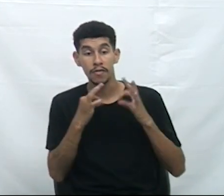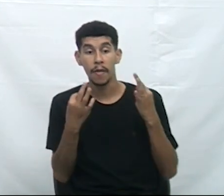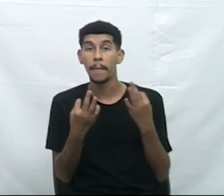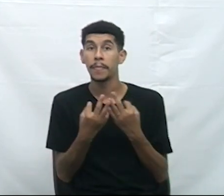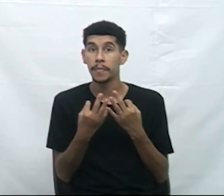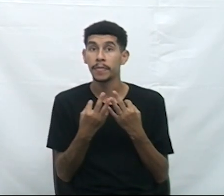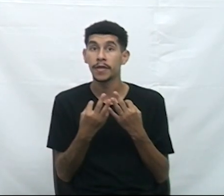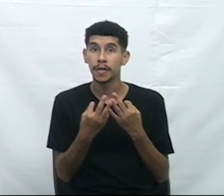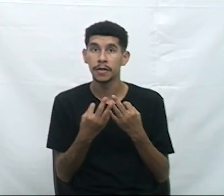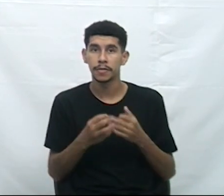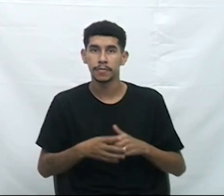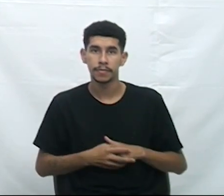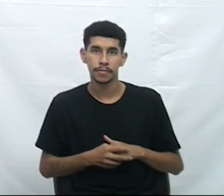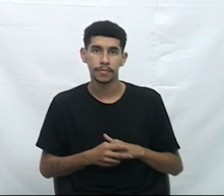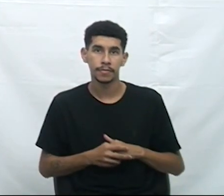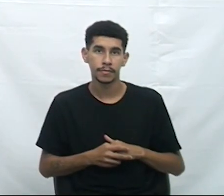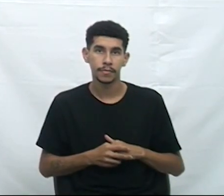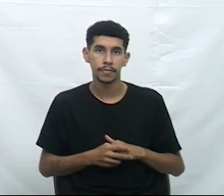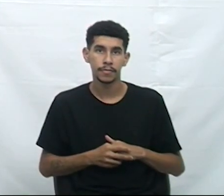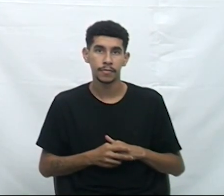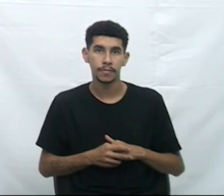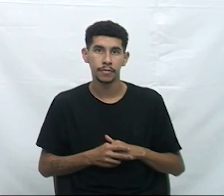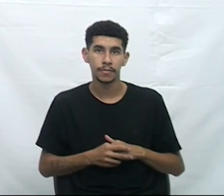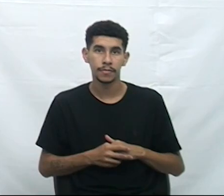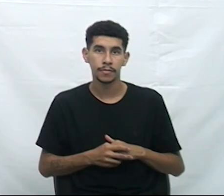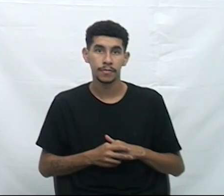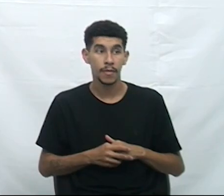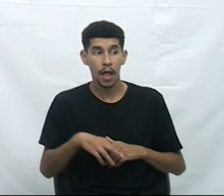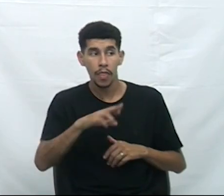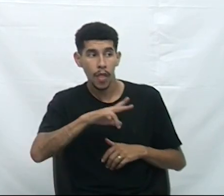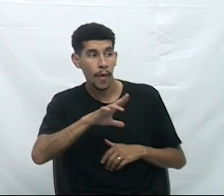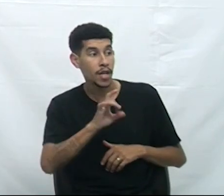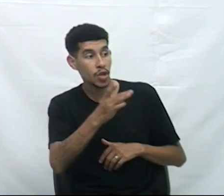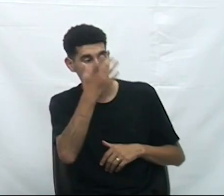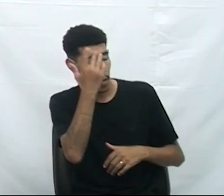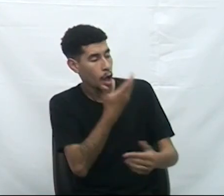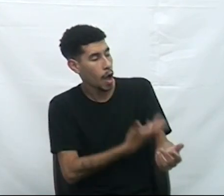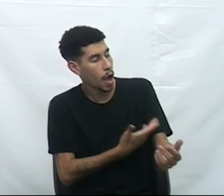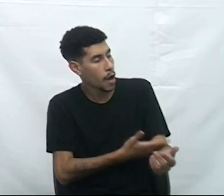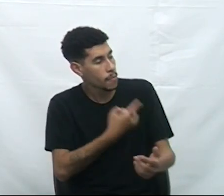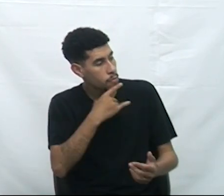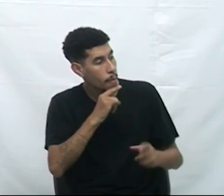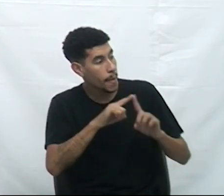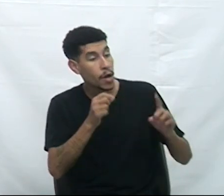não digo nem os alcoolistas, mas quantas famílias